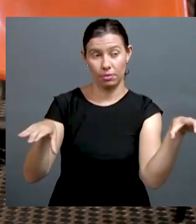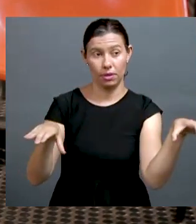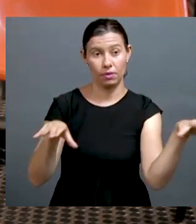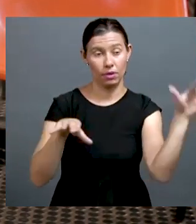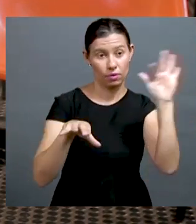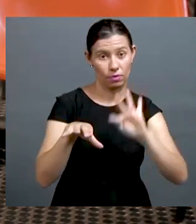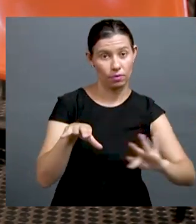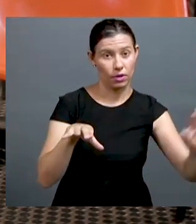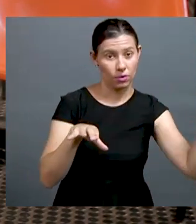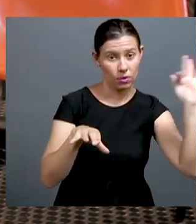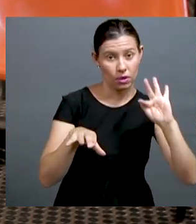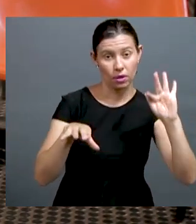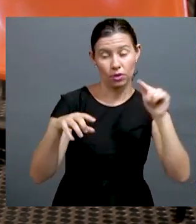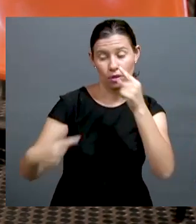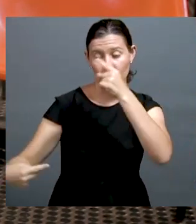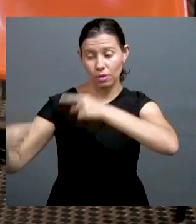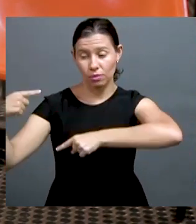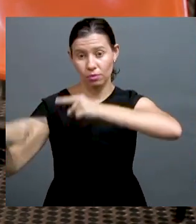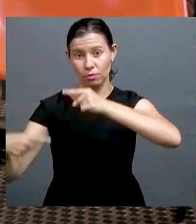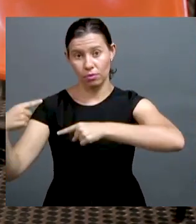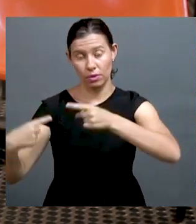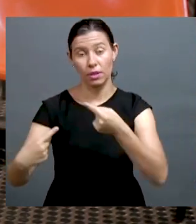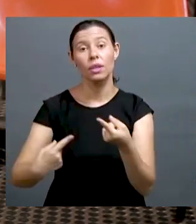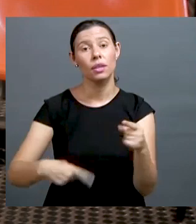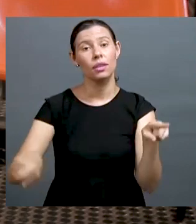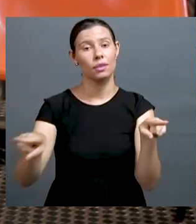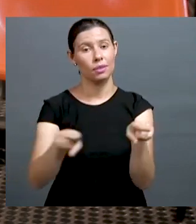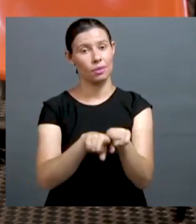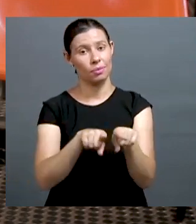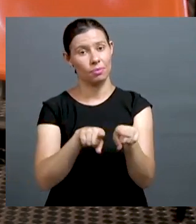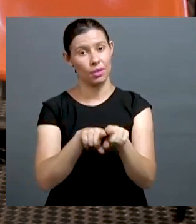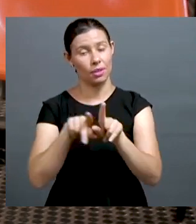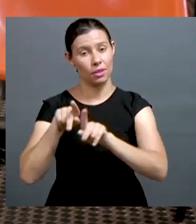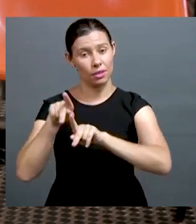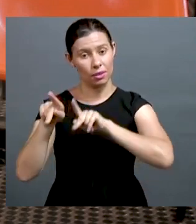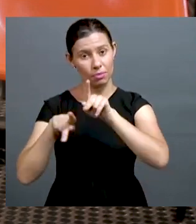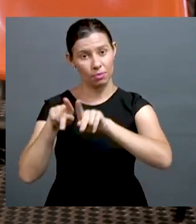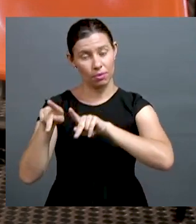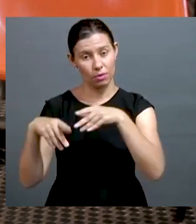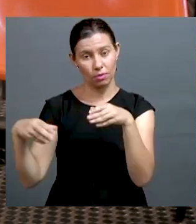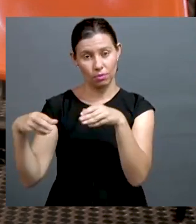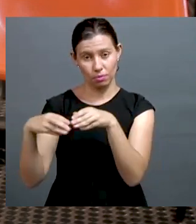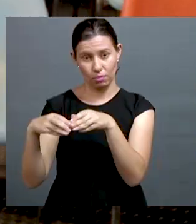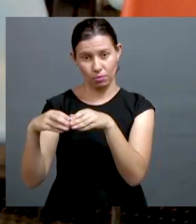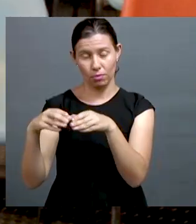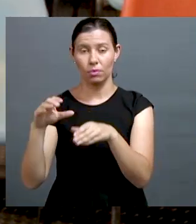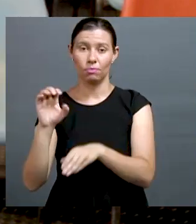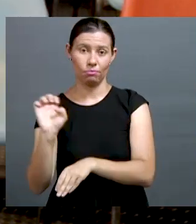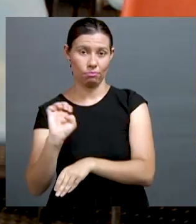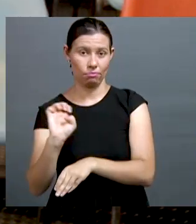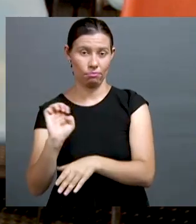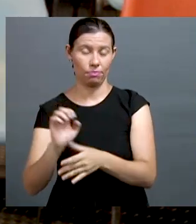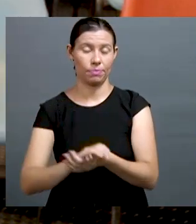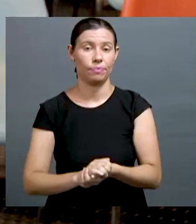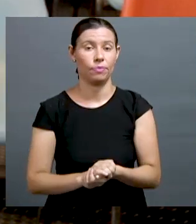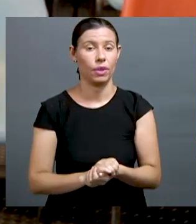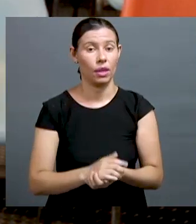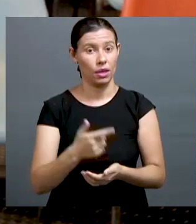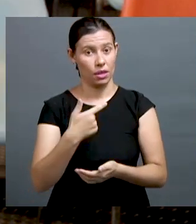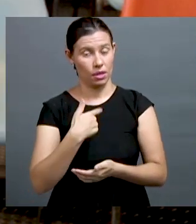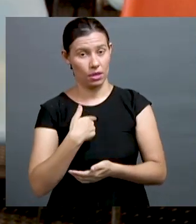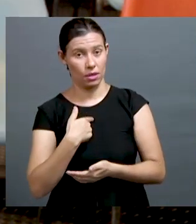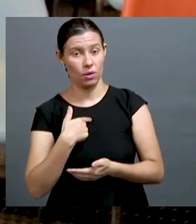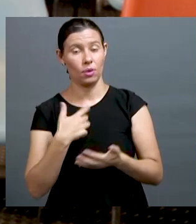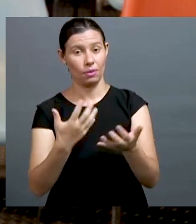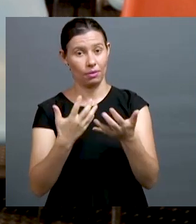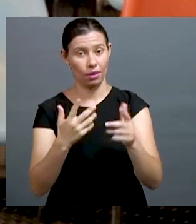universidade das discussões e também da população LGBT. Eu sempre quis